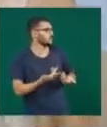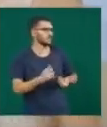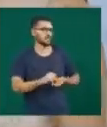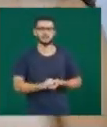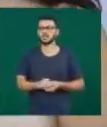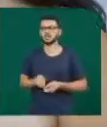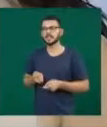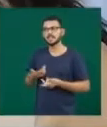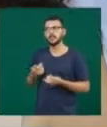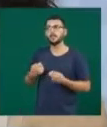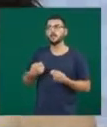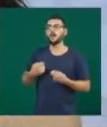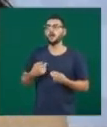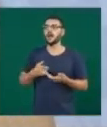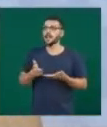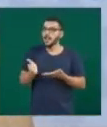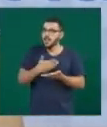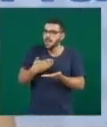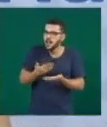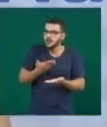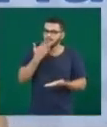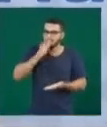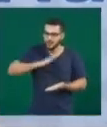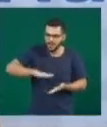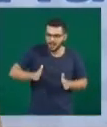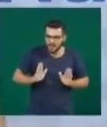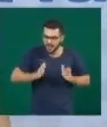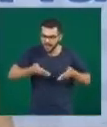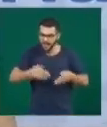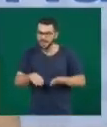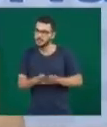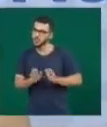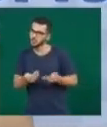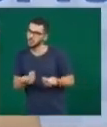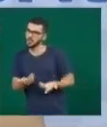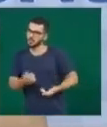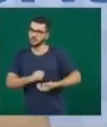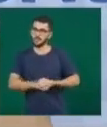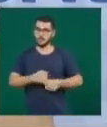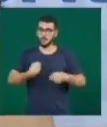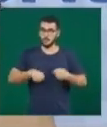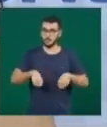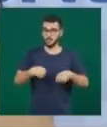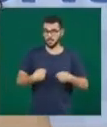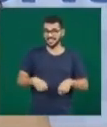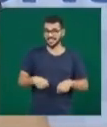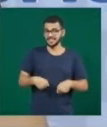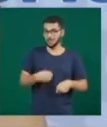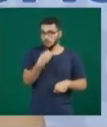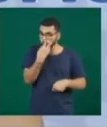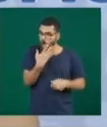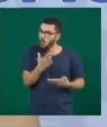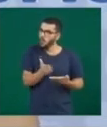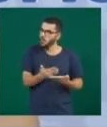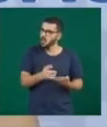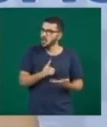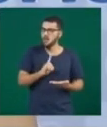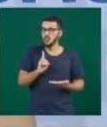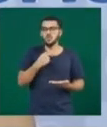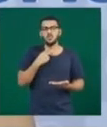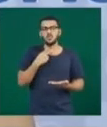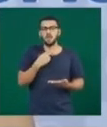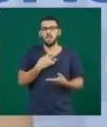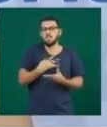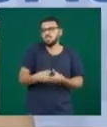de literatura infantil e infanto-juvenil. E eles têm que estar em um bom estado de conservação. Então, a pessoa que tem esse